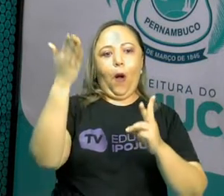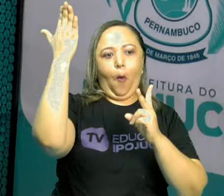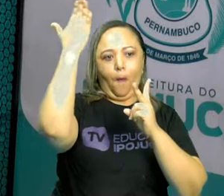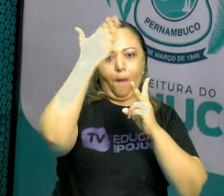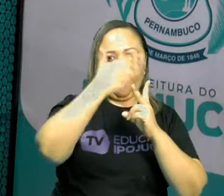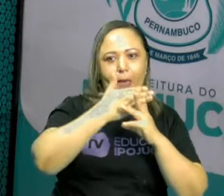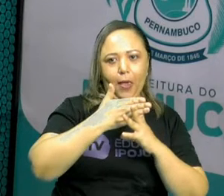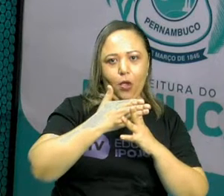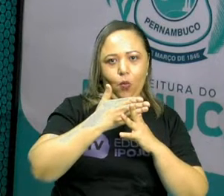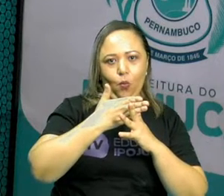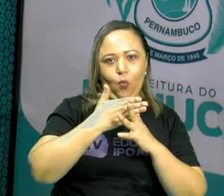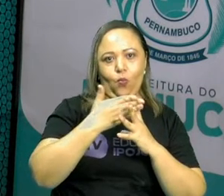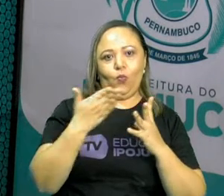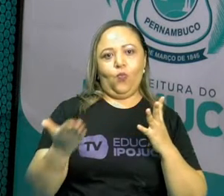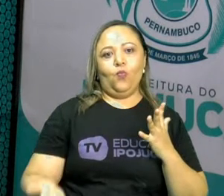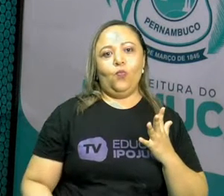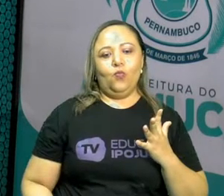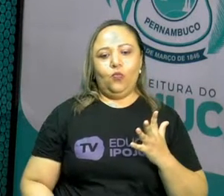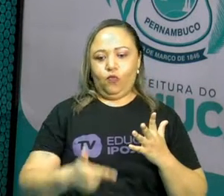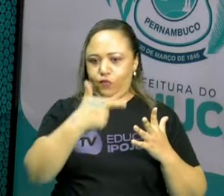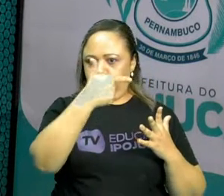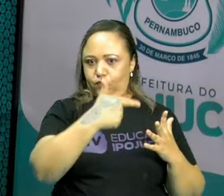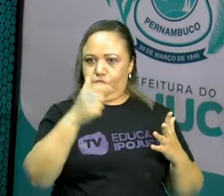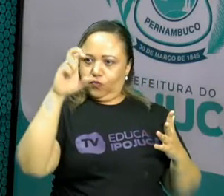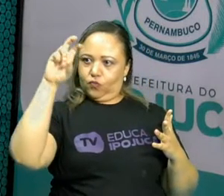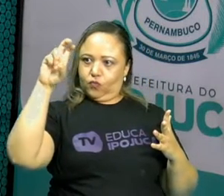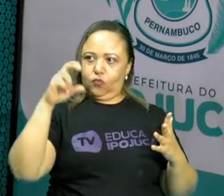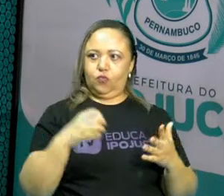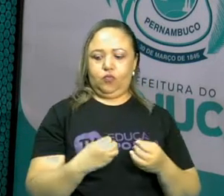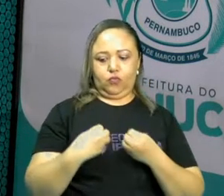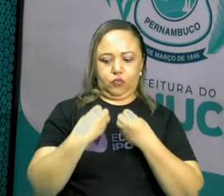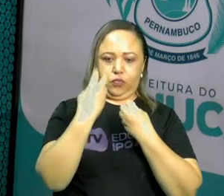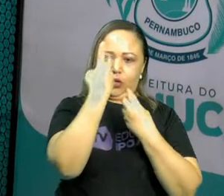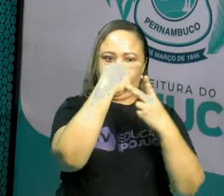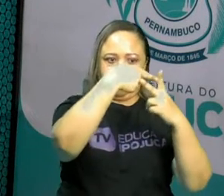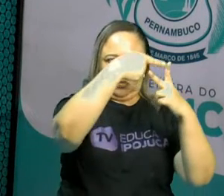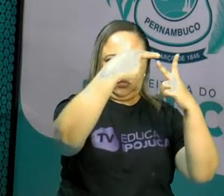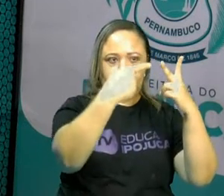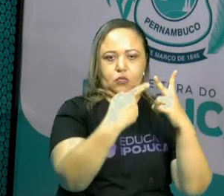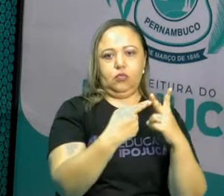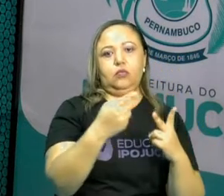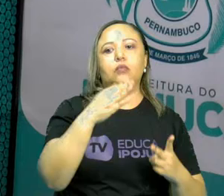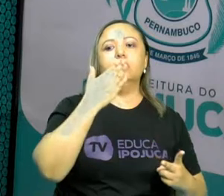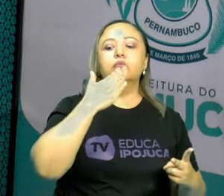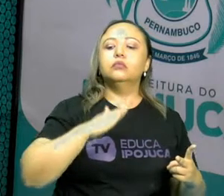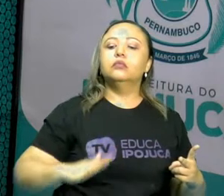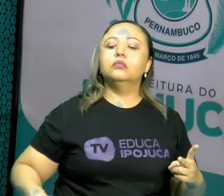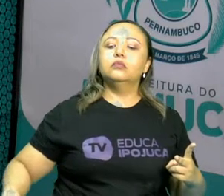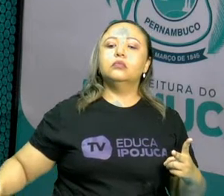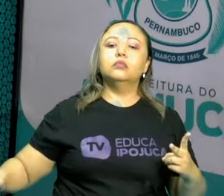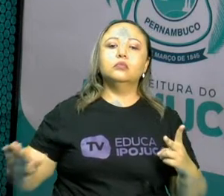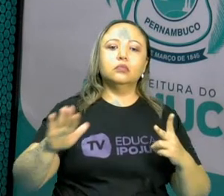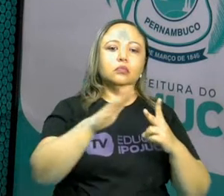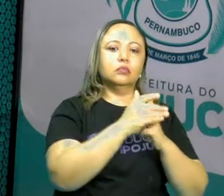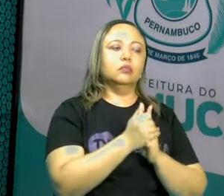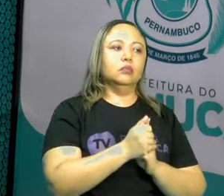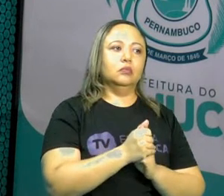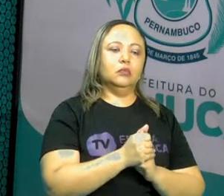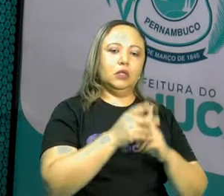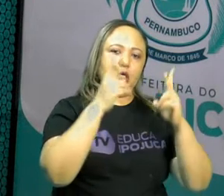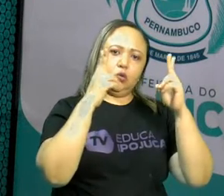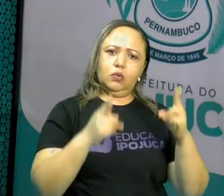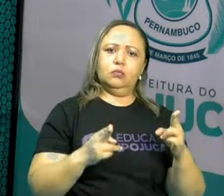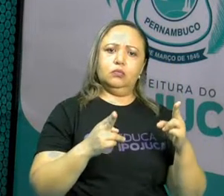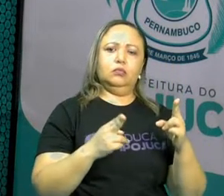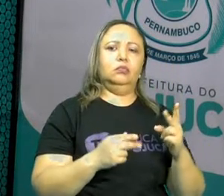Acontece o que? Nós podemos dar 25 bolinhas para duas crianças. Dá exatamente o mesmo valor.